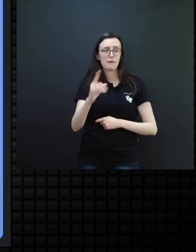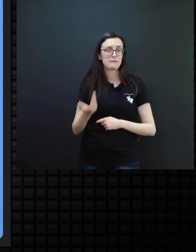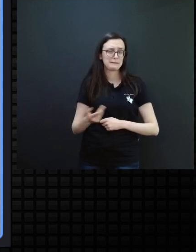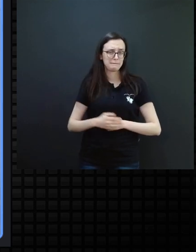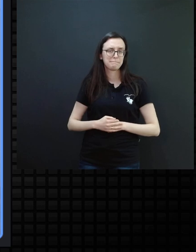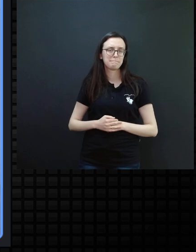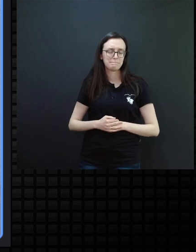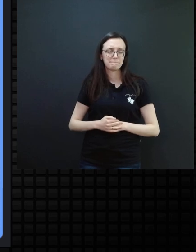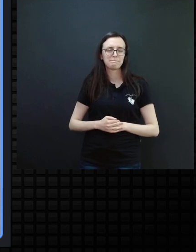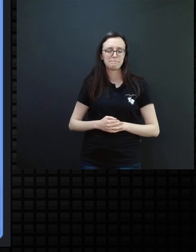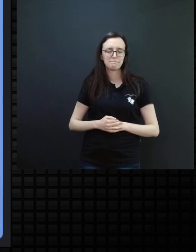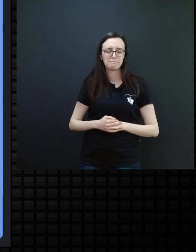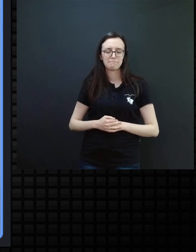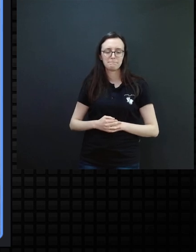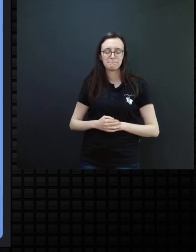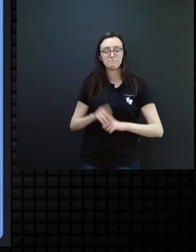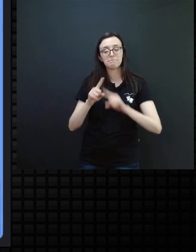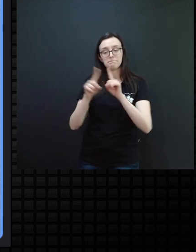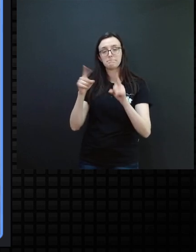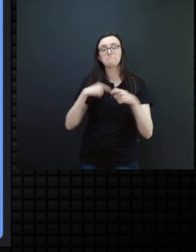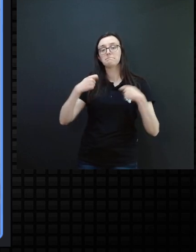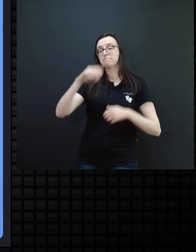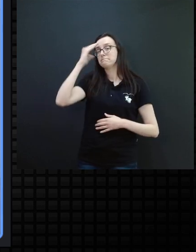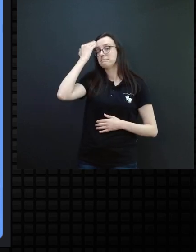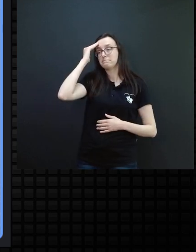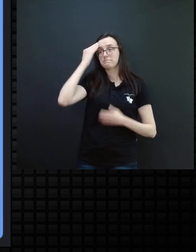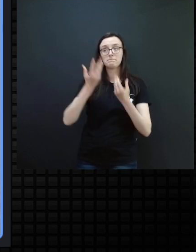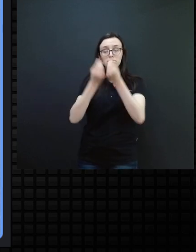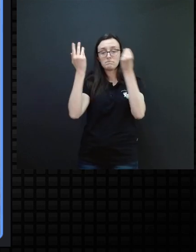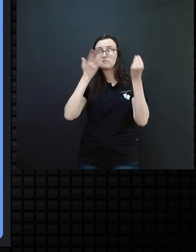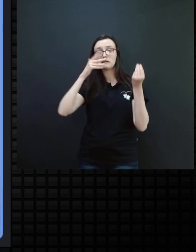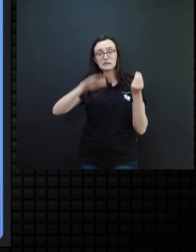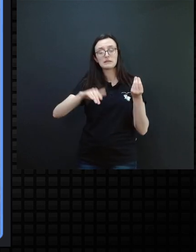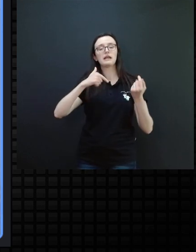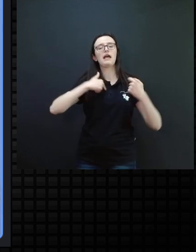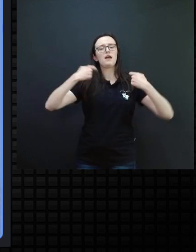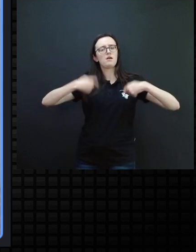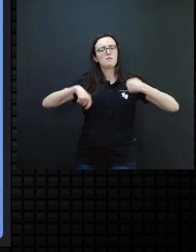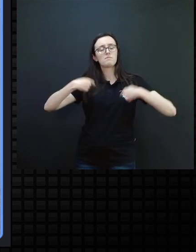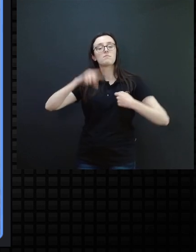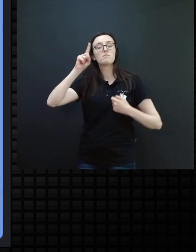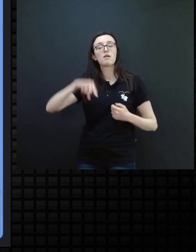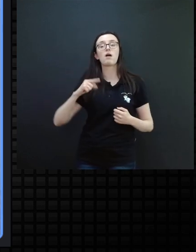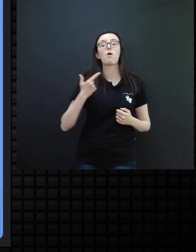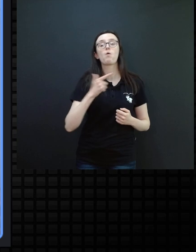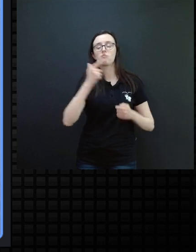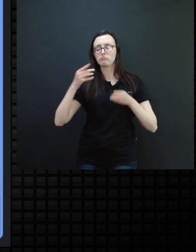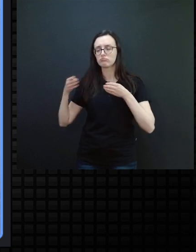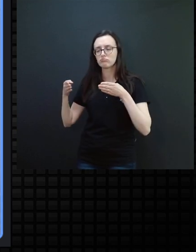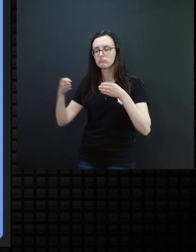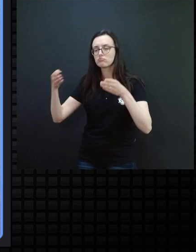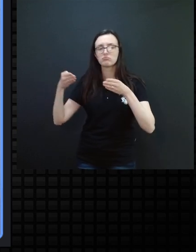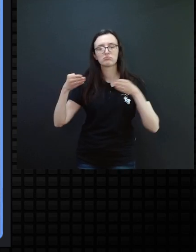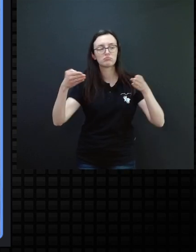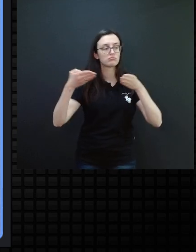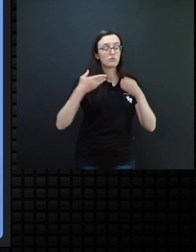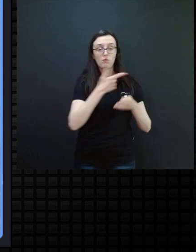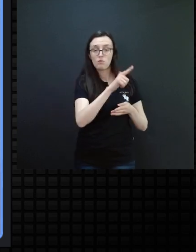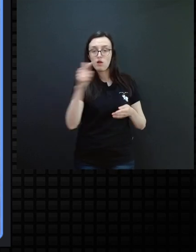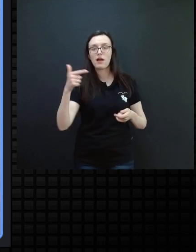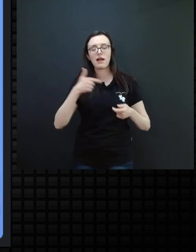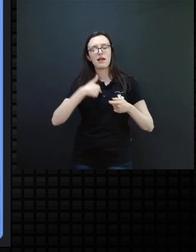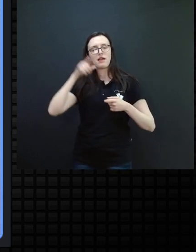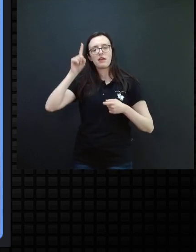o final do ano. Mas entender que, para muitas crianças, eu preciso de outros caminhos, é onde eu